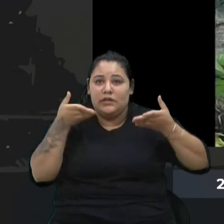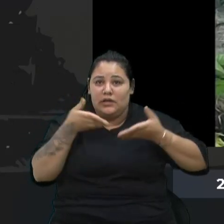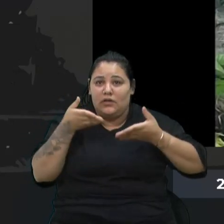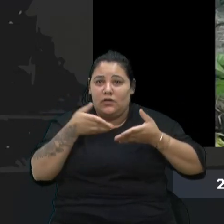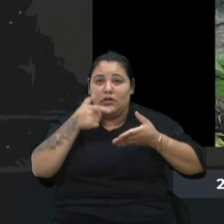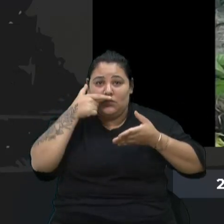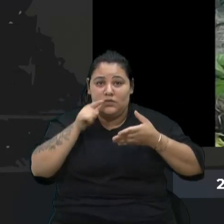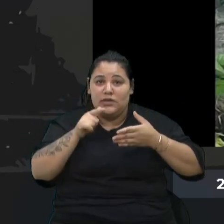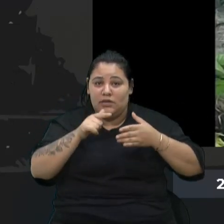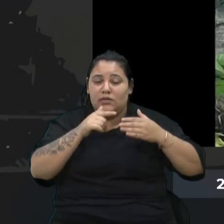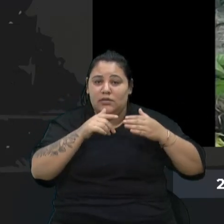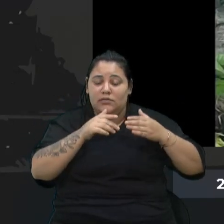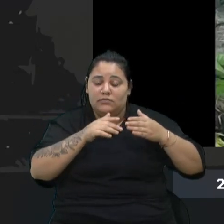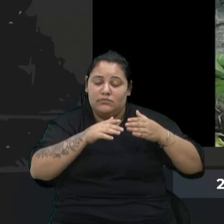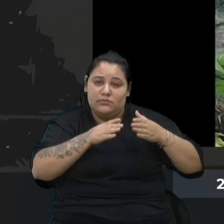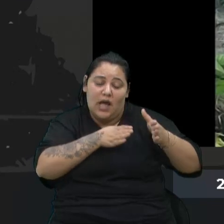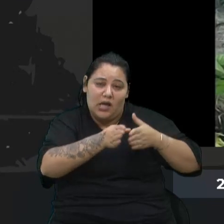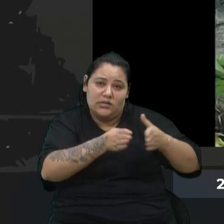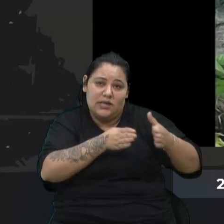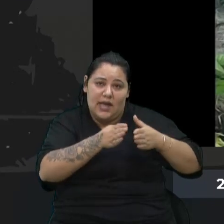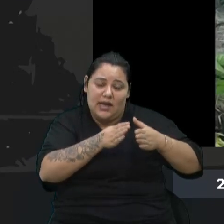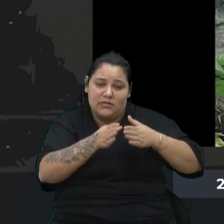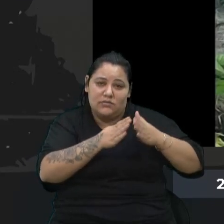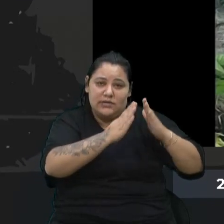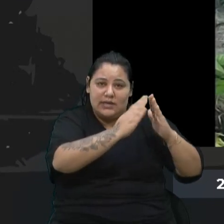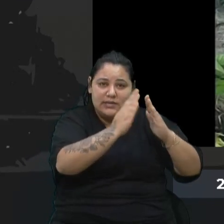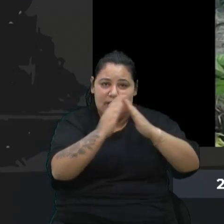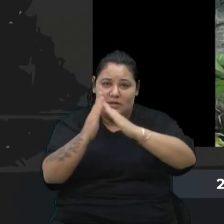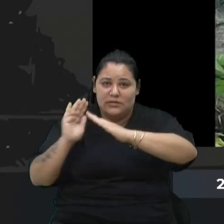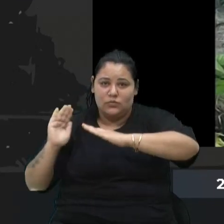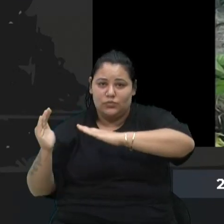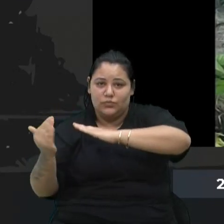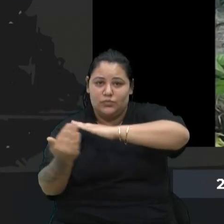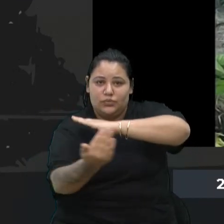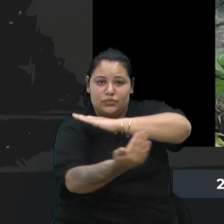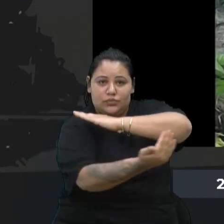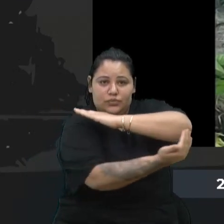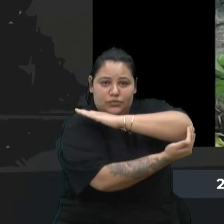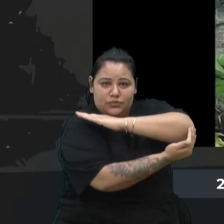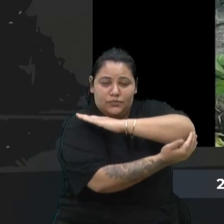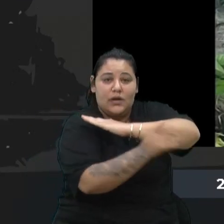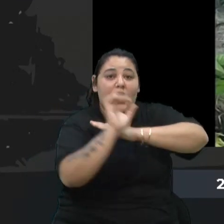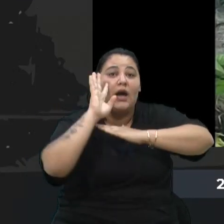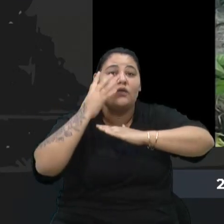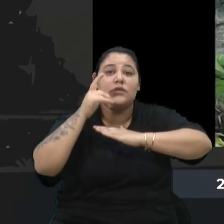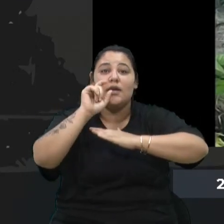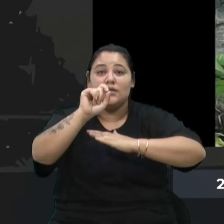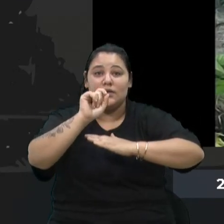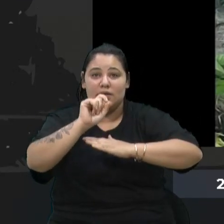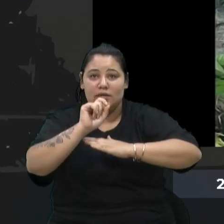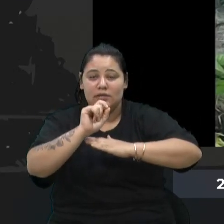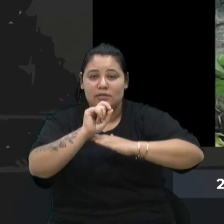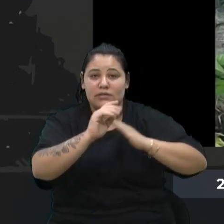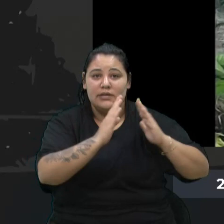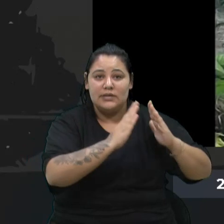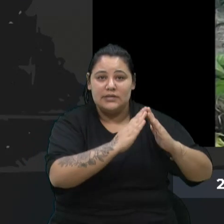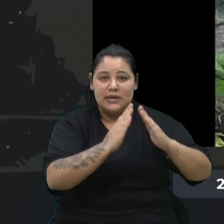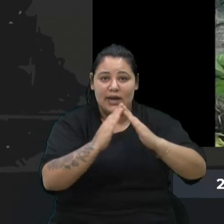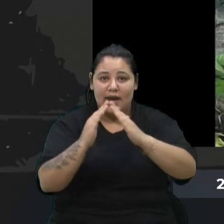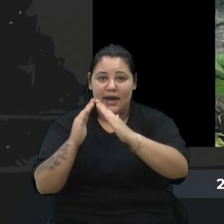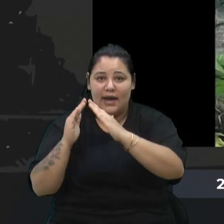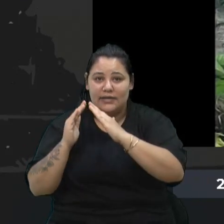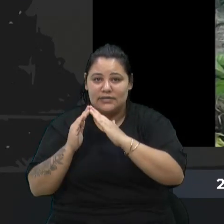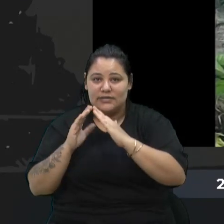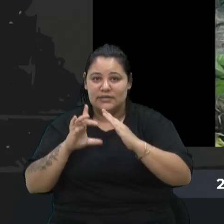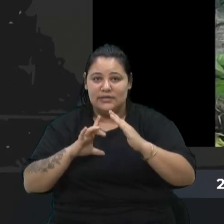das casas que ficam no entorno aí do valão. Ocorre que, nessas casas todas, são